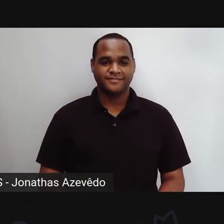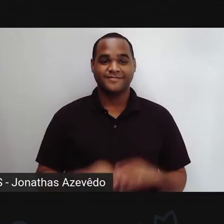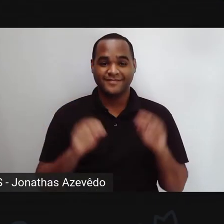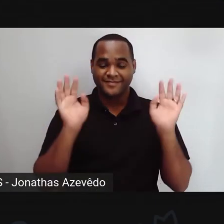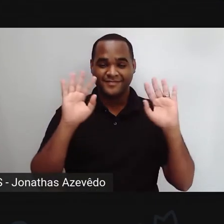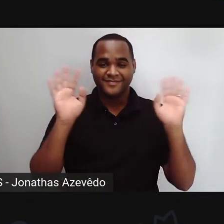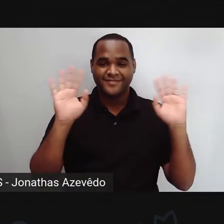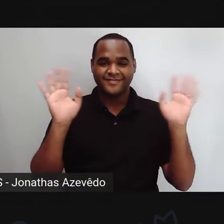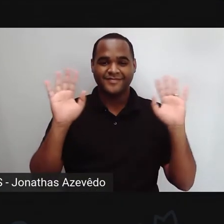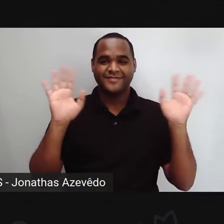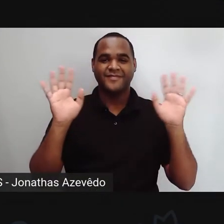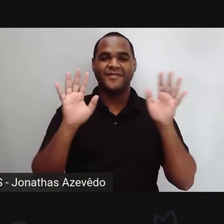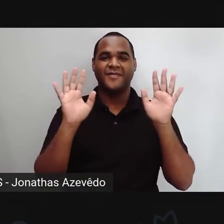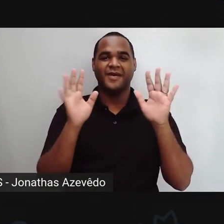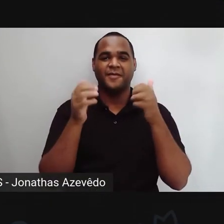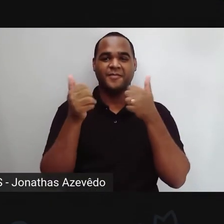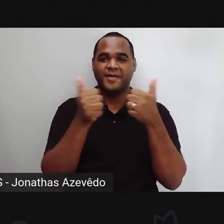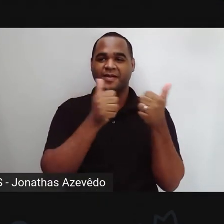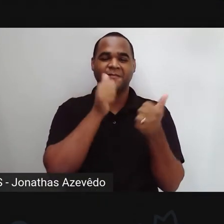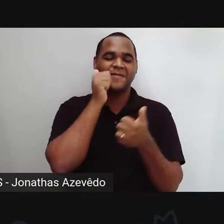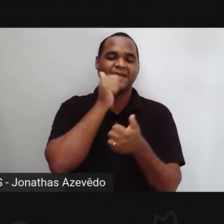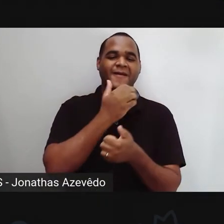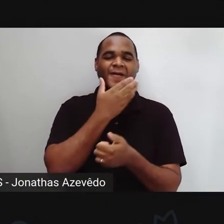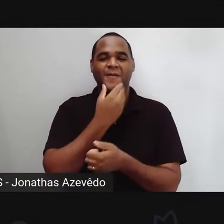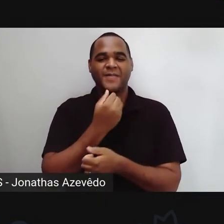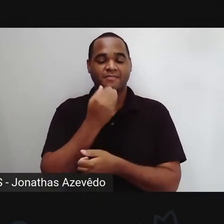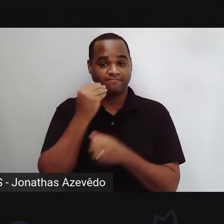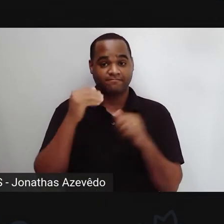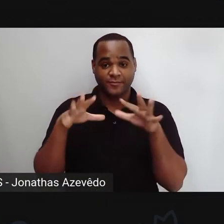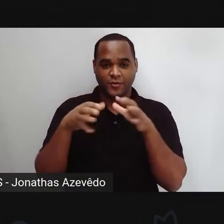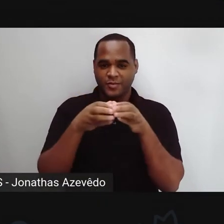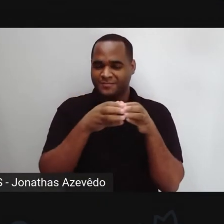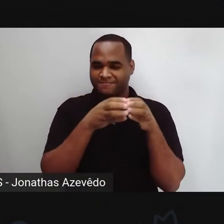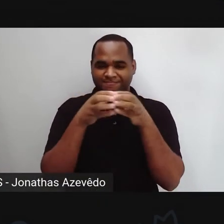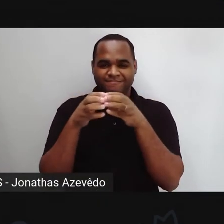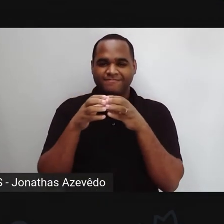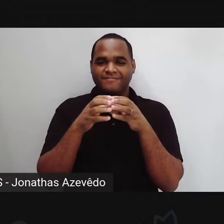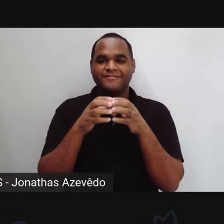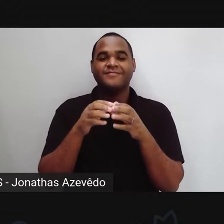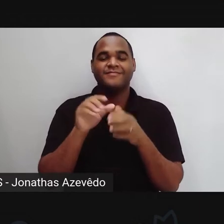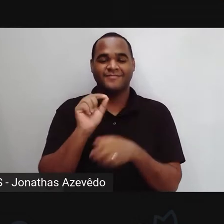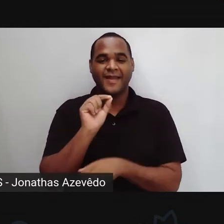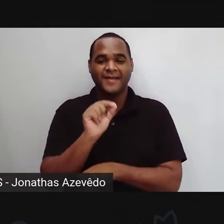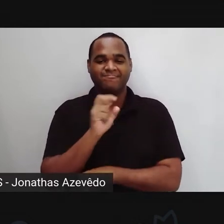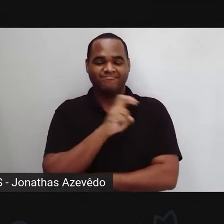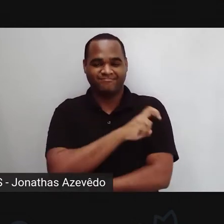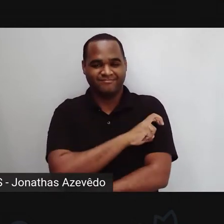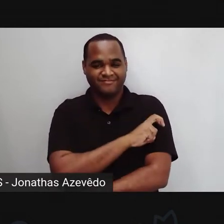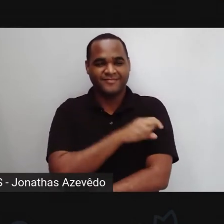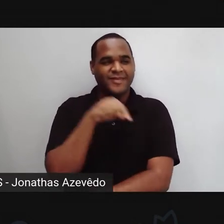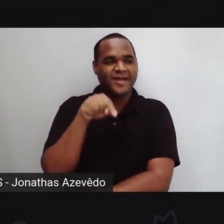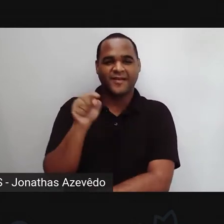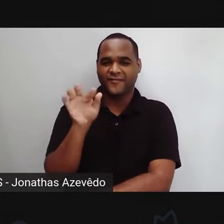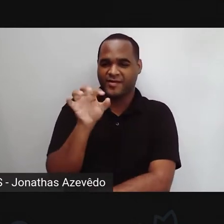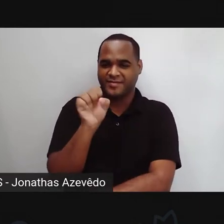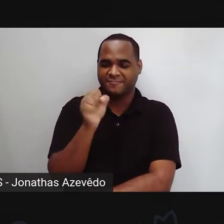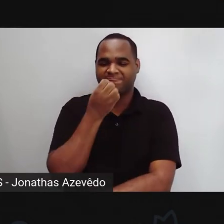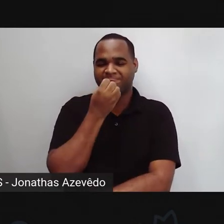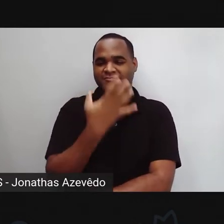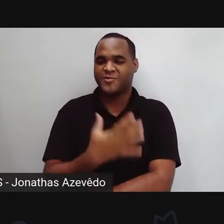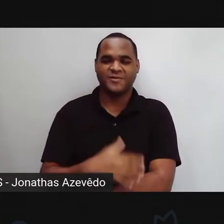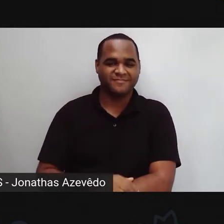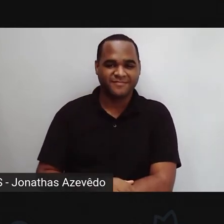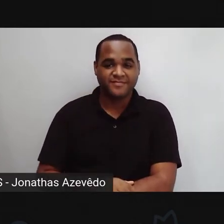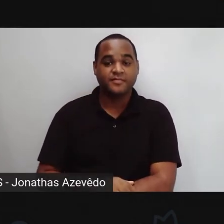Olá, meninos e meninas aí das turmas do quinto ano de Feira de Santana, olhem